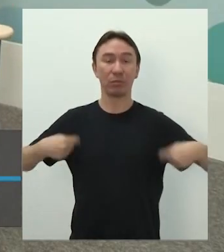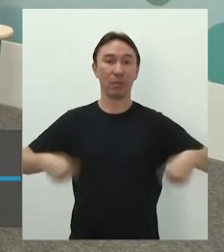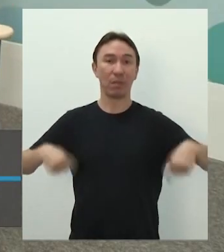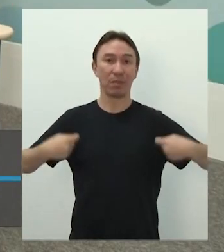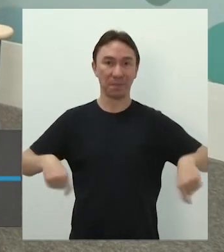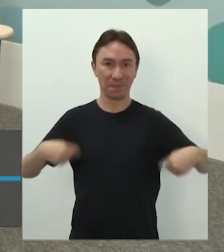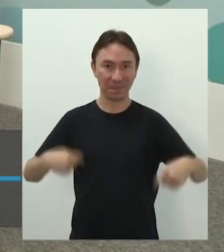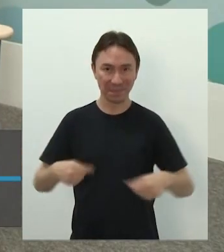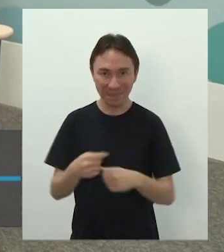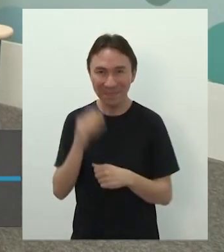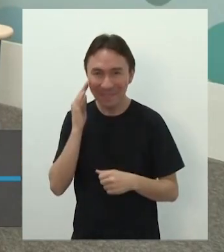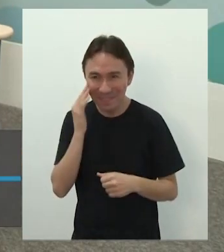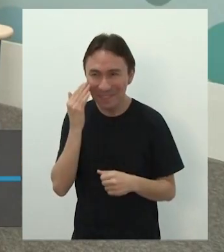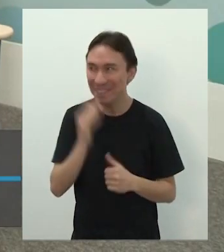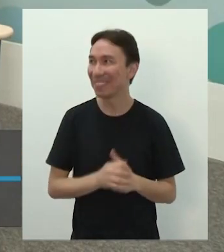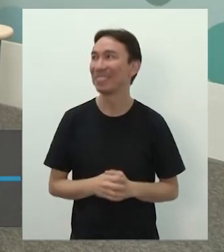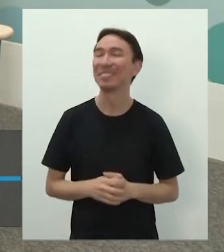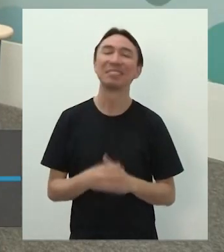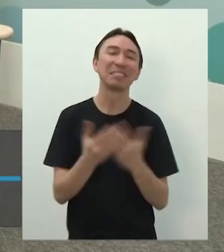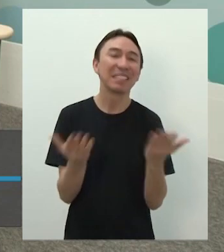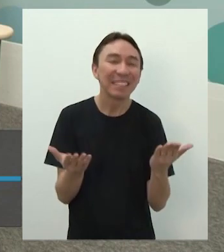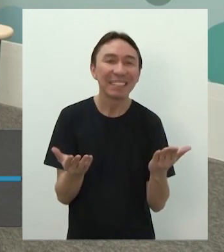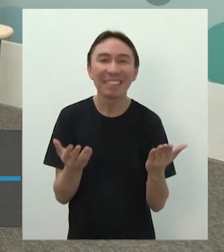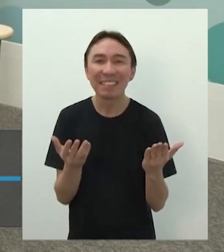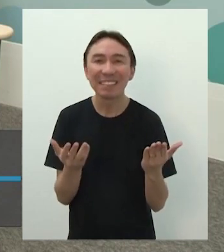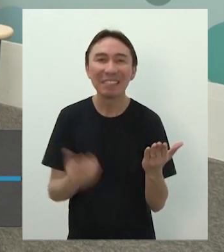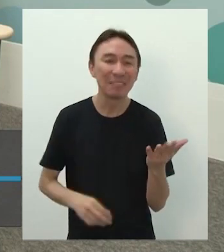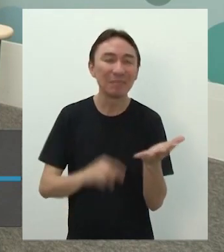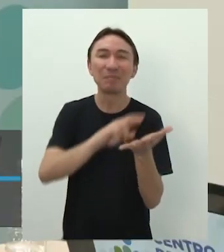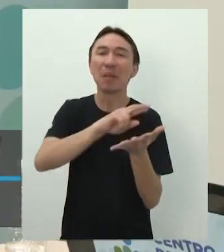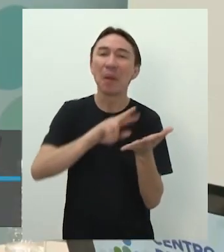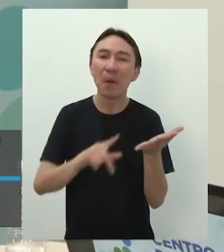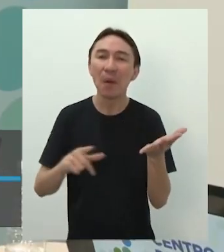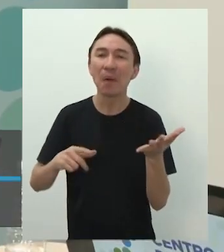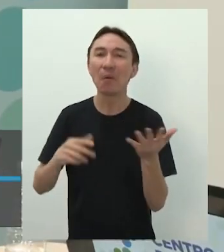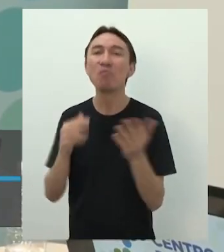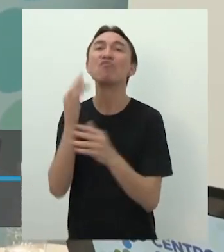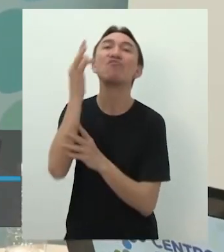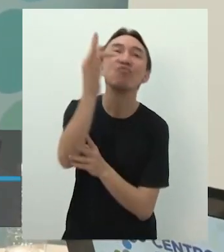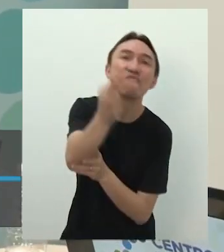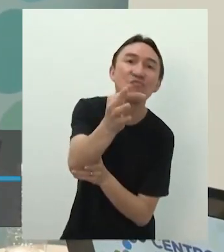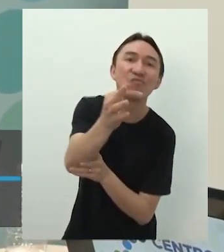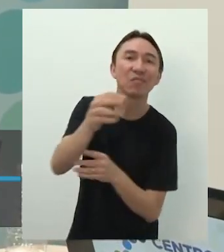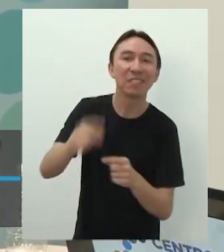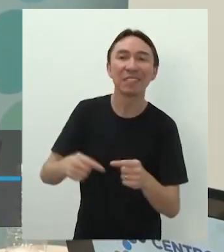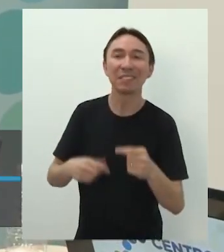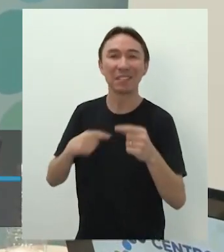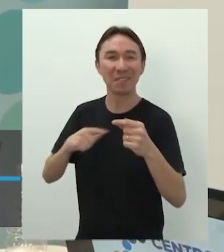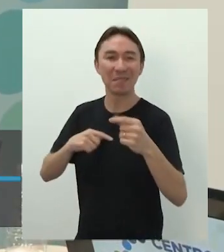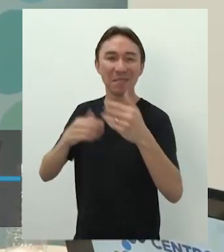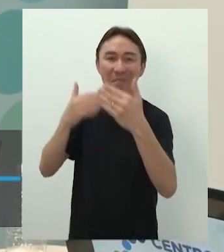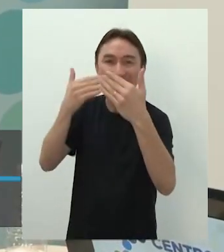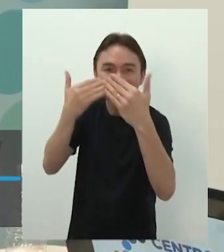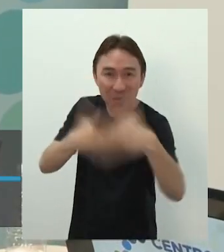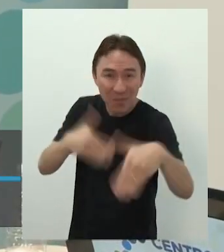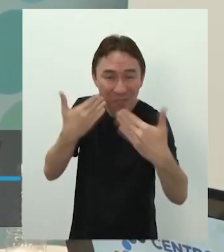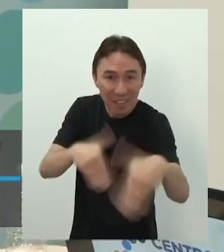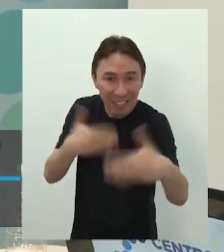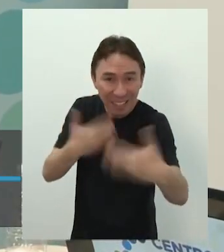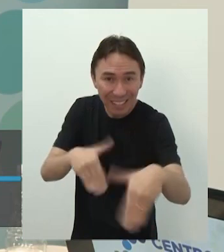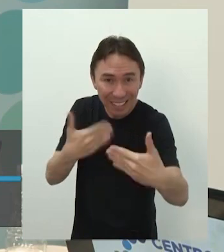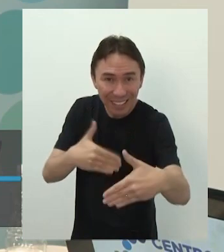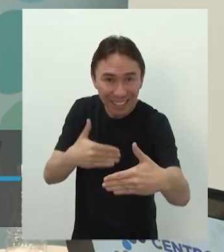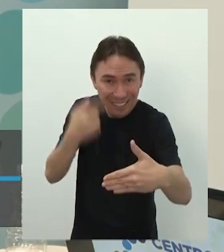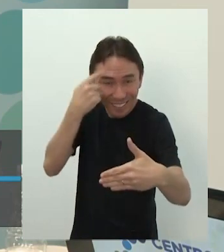indica. A está falando de ENEM, a senhora falou agora há pouco sobre as provas que vocês farão no futuro, né? Uma das coisas mais normais, os maiores erros em